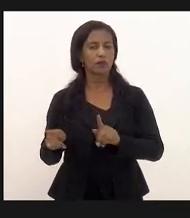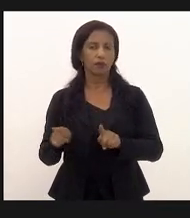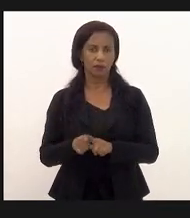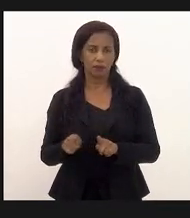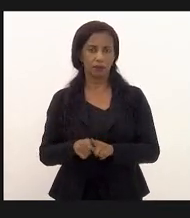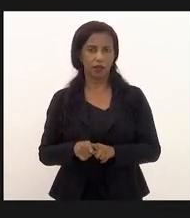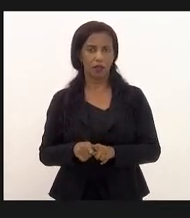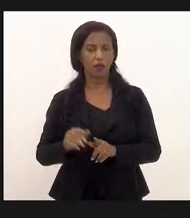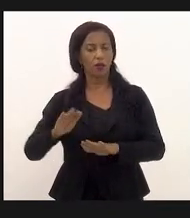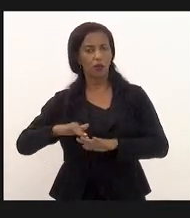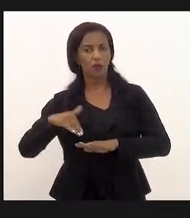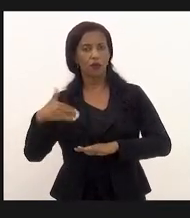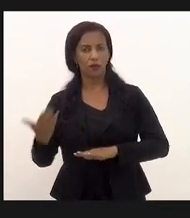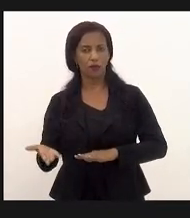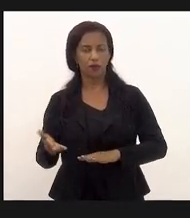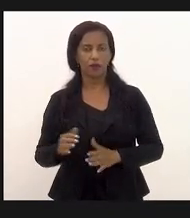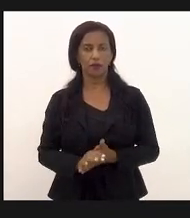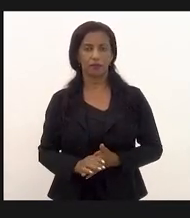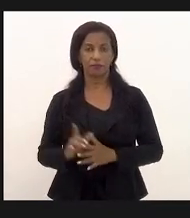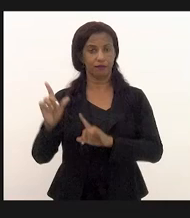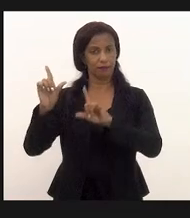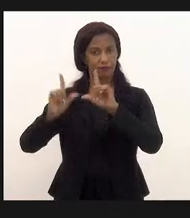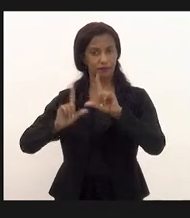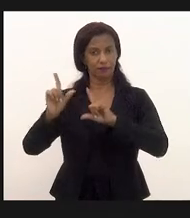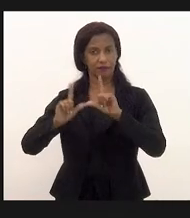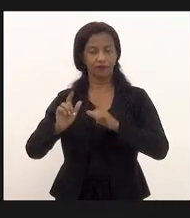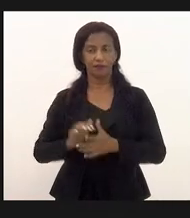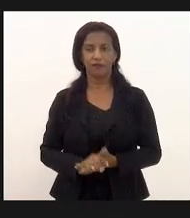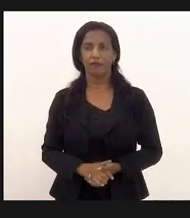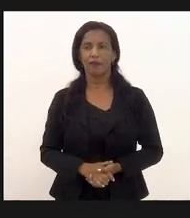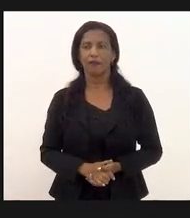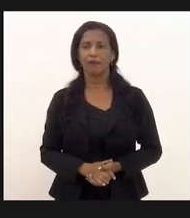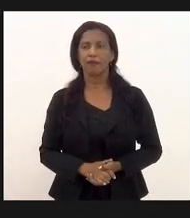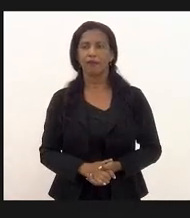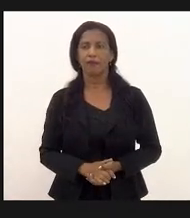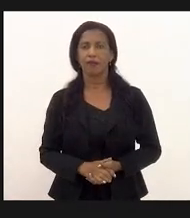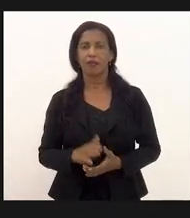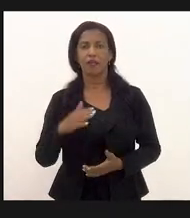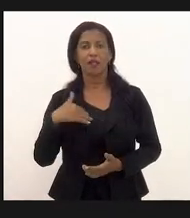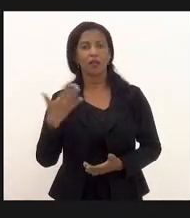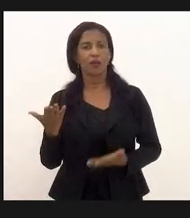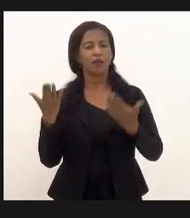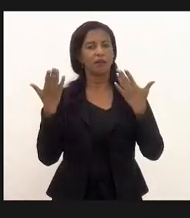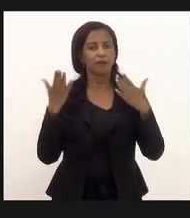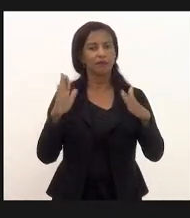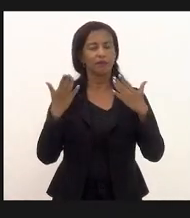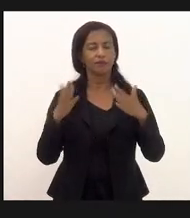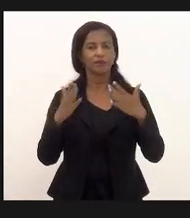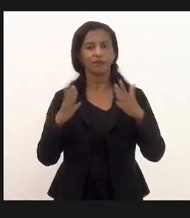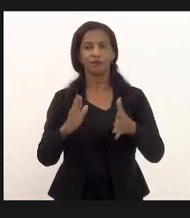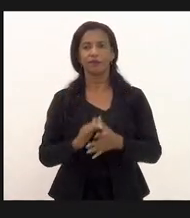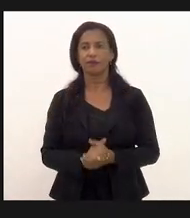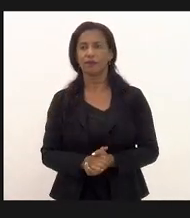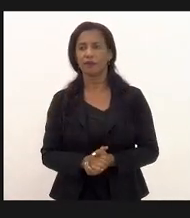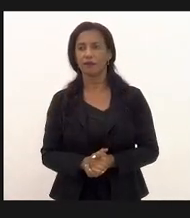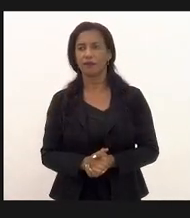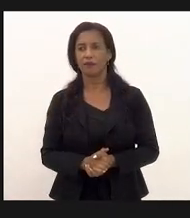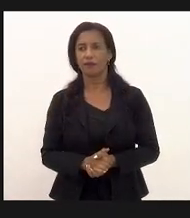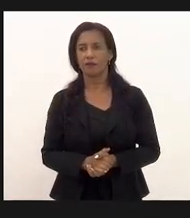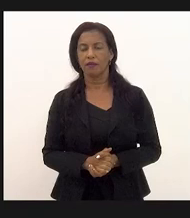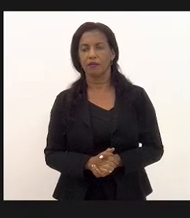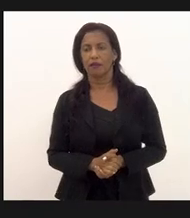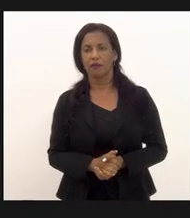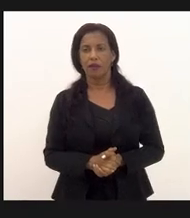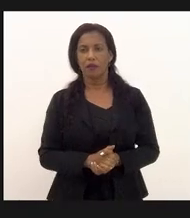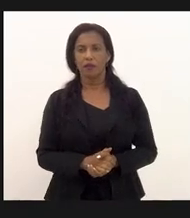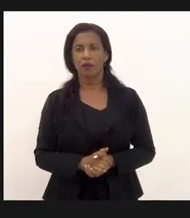fora da TV e aí eu quero parabenizar como o governo tem conduzido